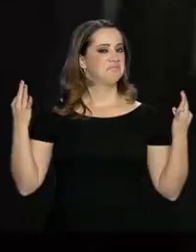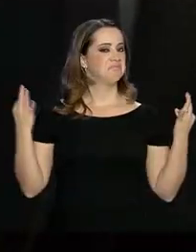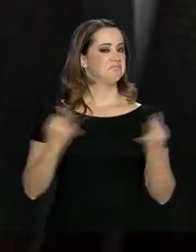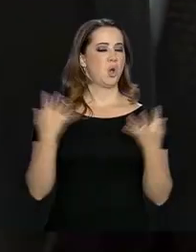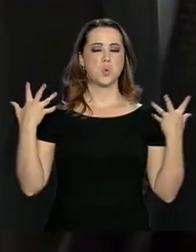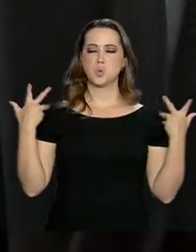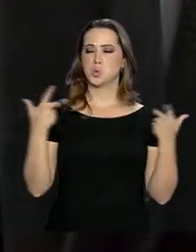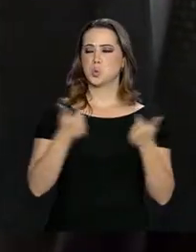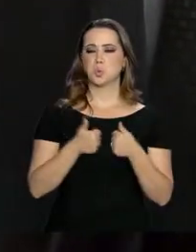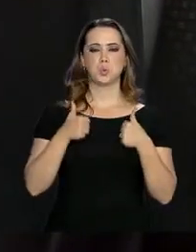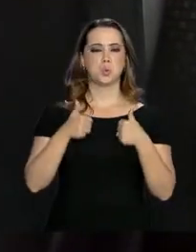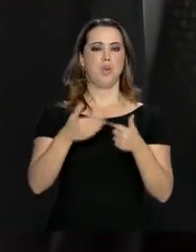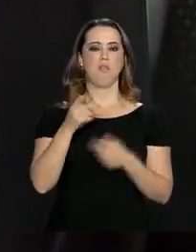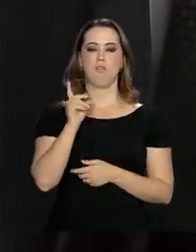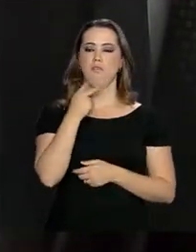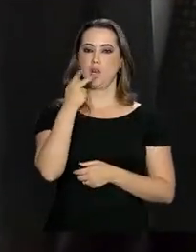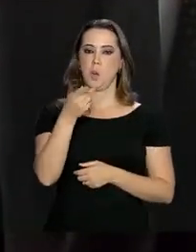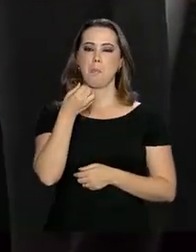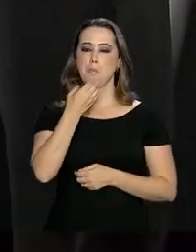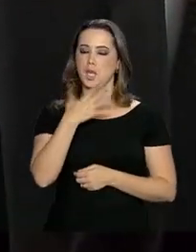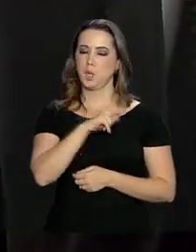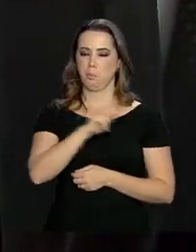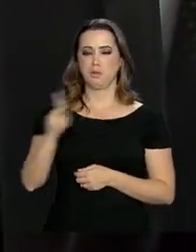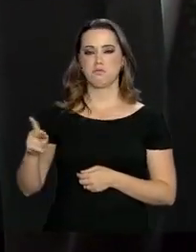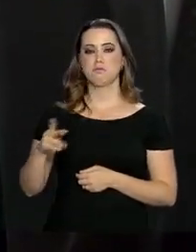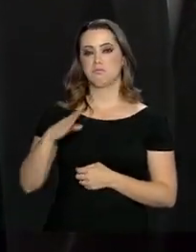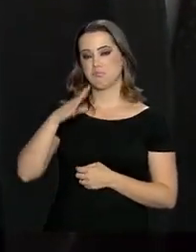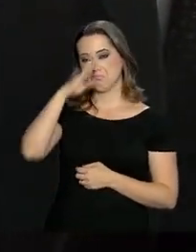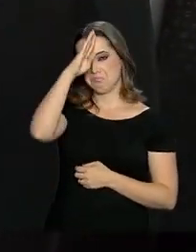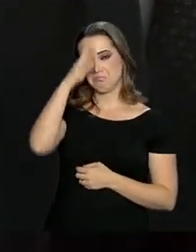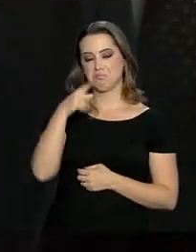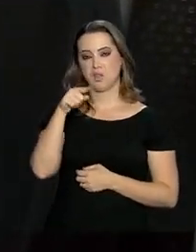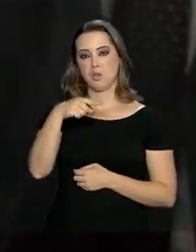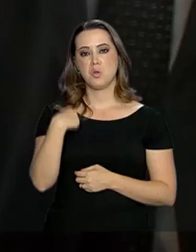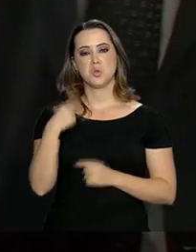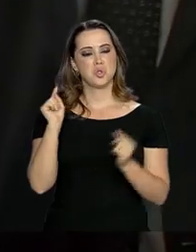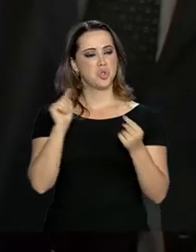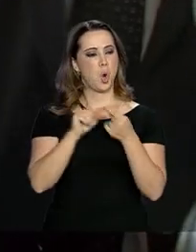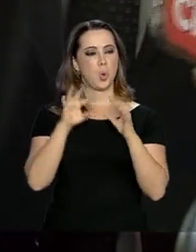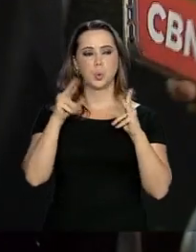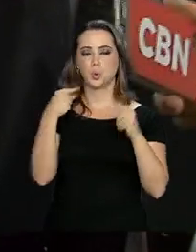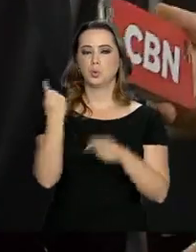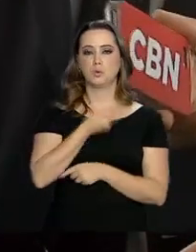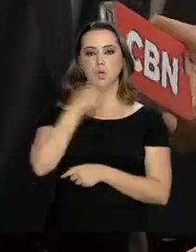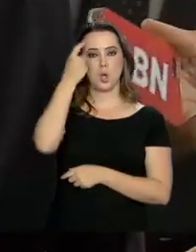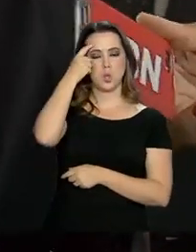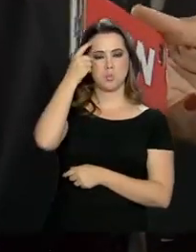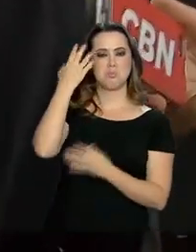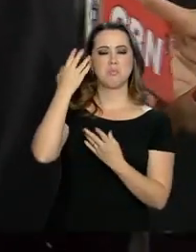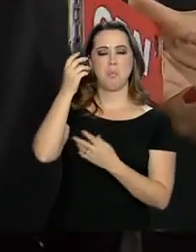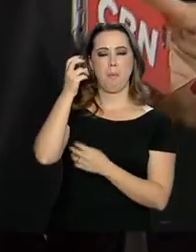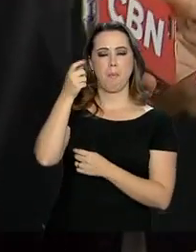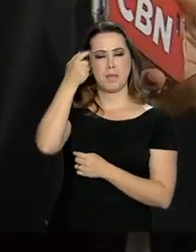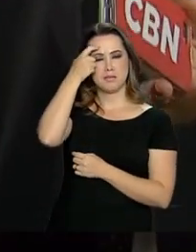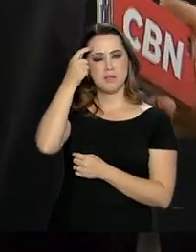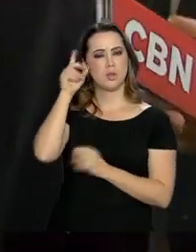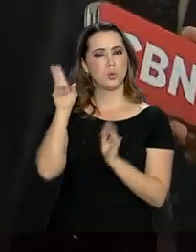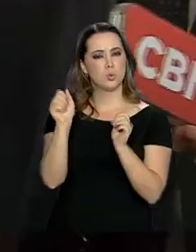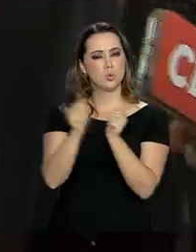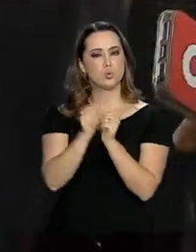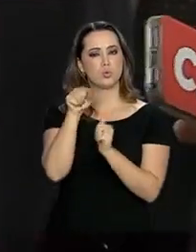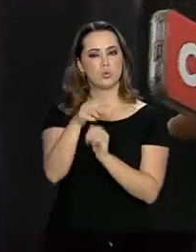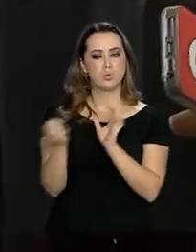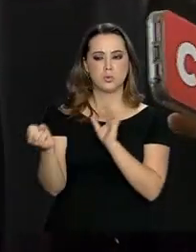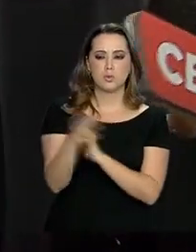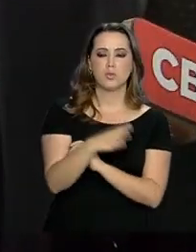Excelente, maravilhosas as palavras do presidente, de acordo com tudo aquilo que nós estamos pensando e buscando para inovar no nosso país e